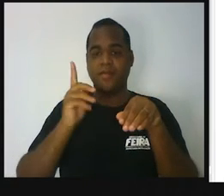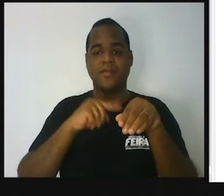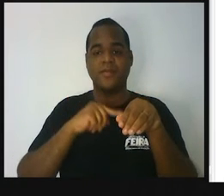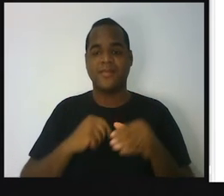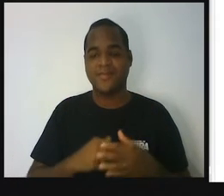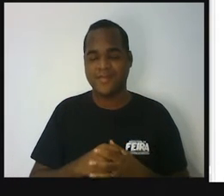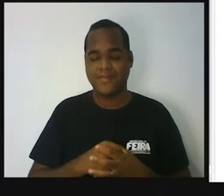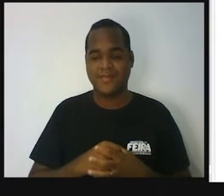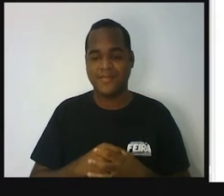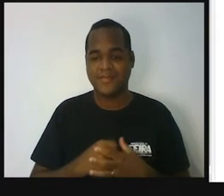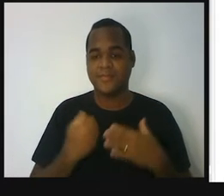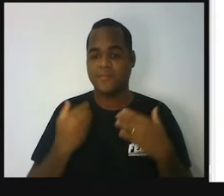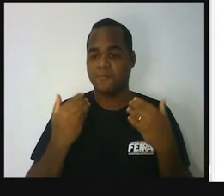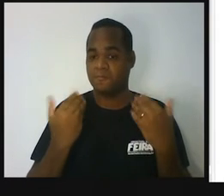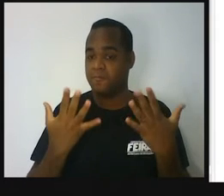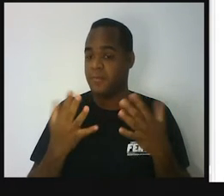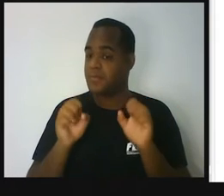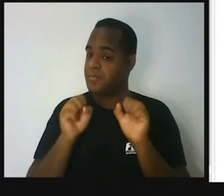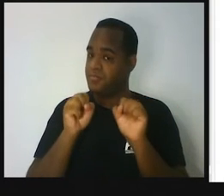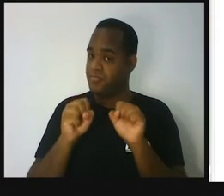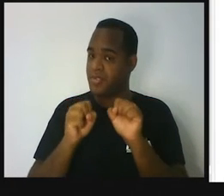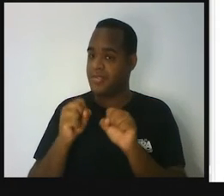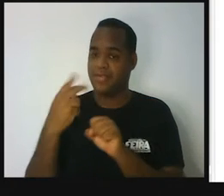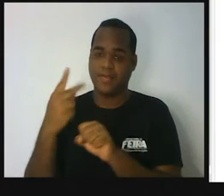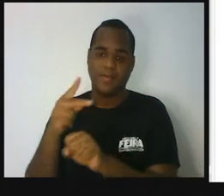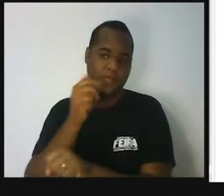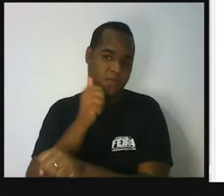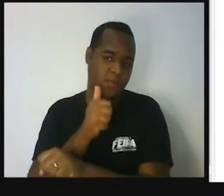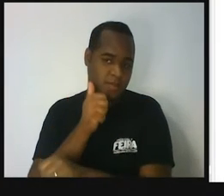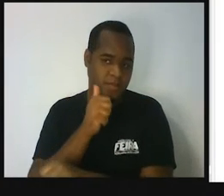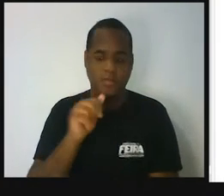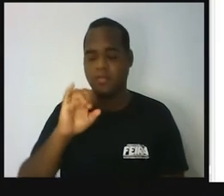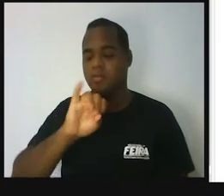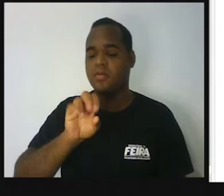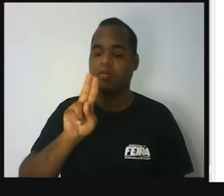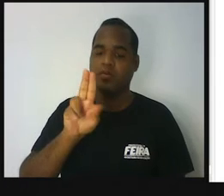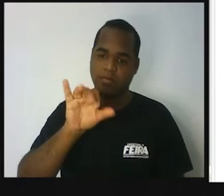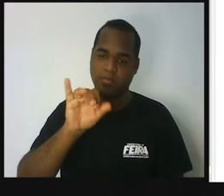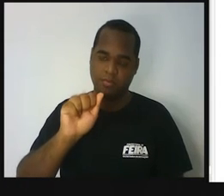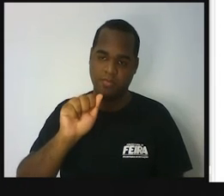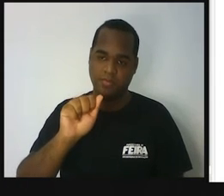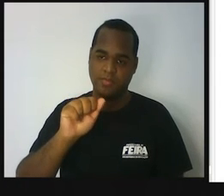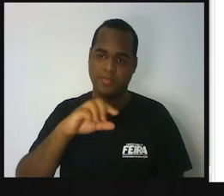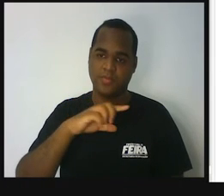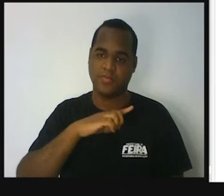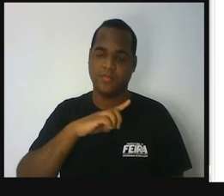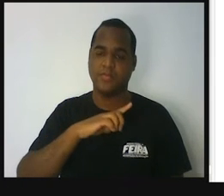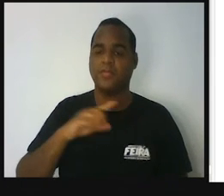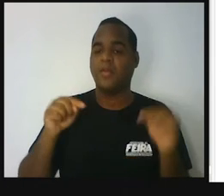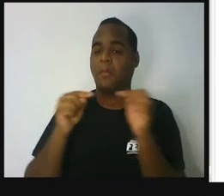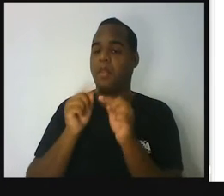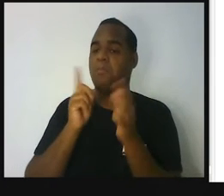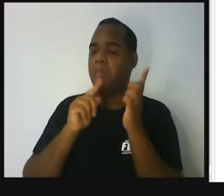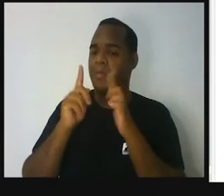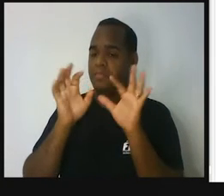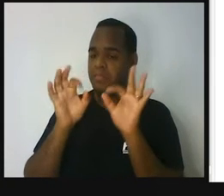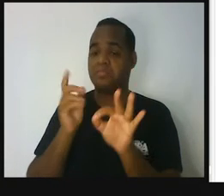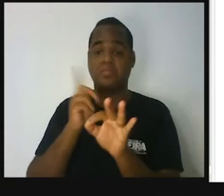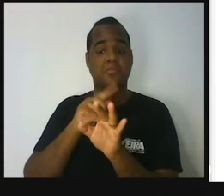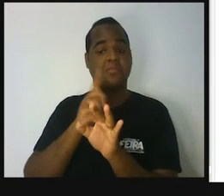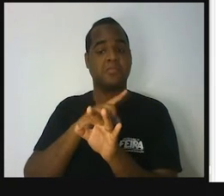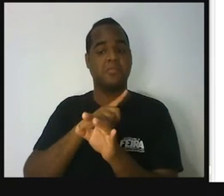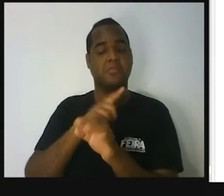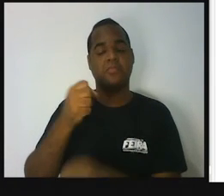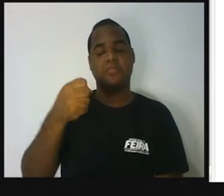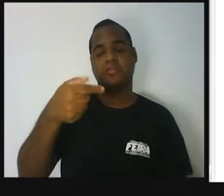Então, uma possibilidade para Júlia ganhar é ela jogar o dadinho e aparecer o número 7. Só